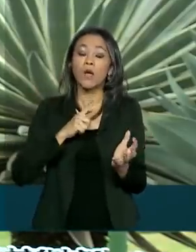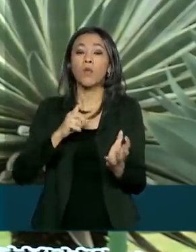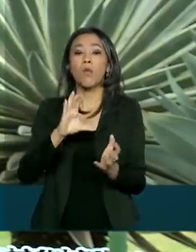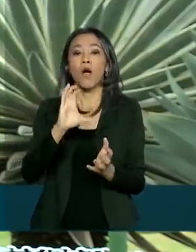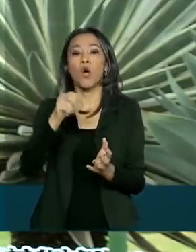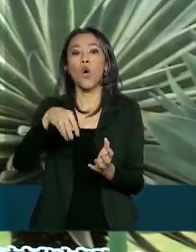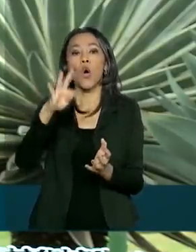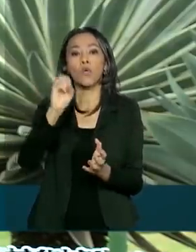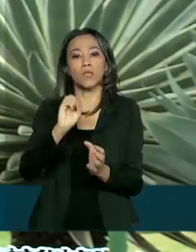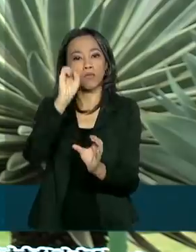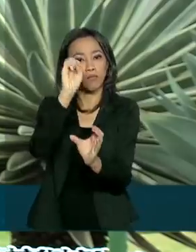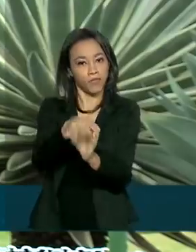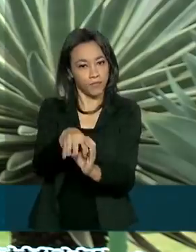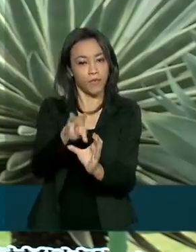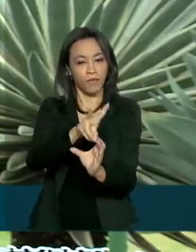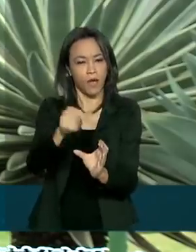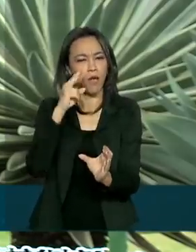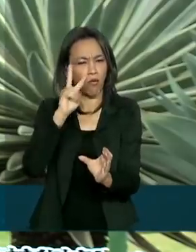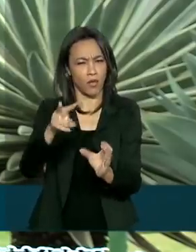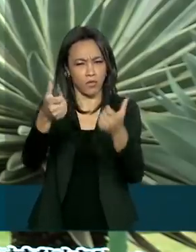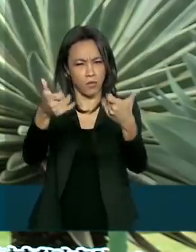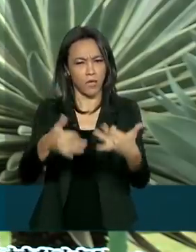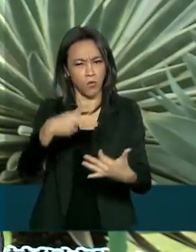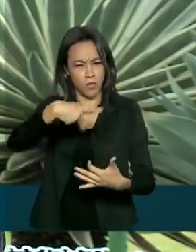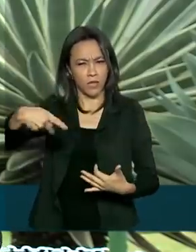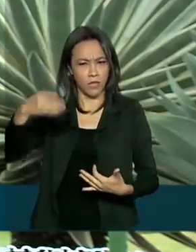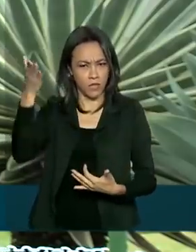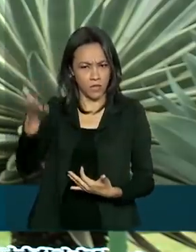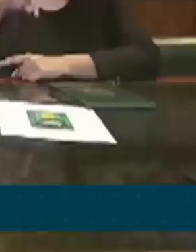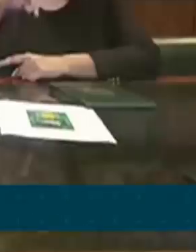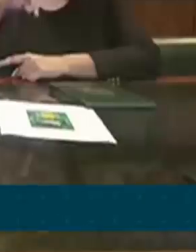digital. Veja aí o que disse o presidente da Caixa, Pedro Guimarães.